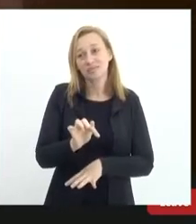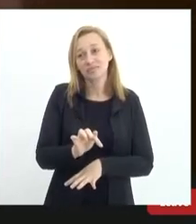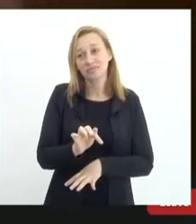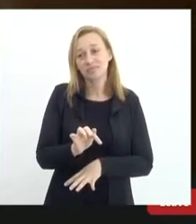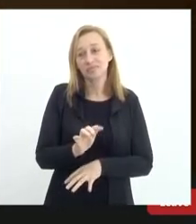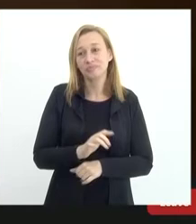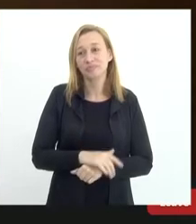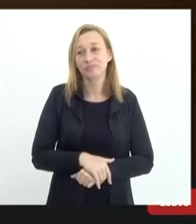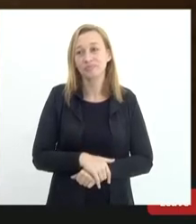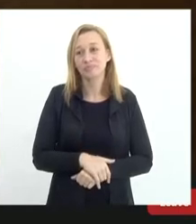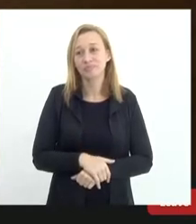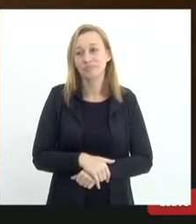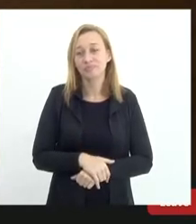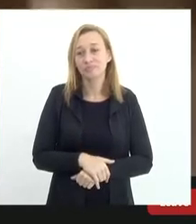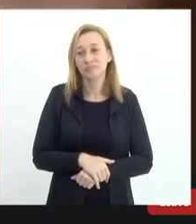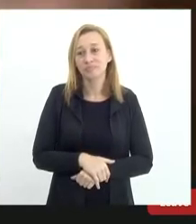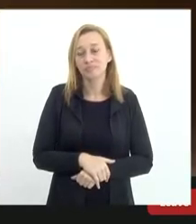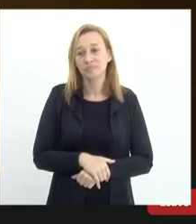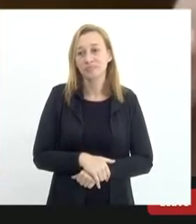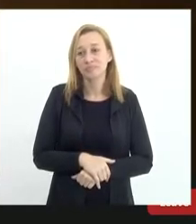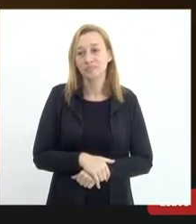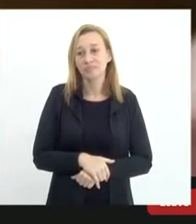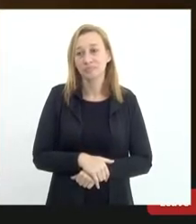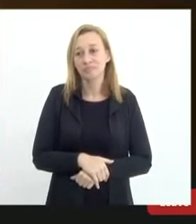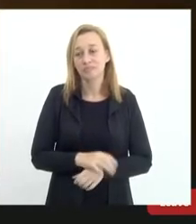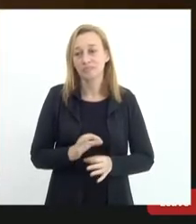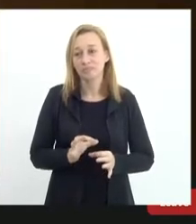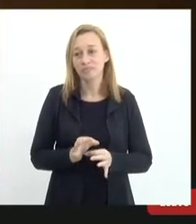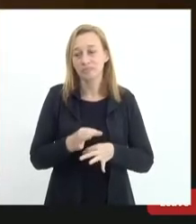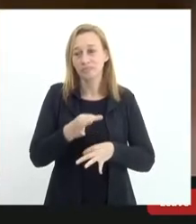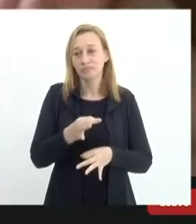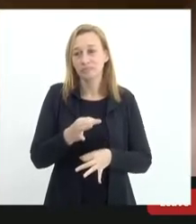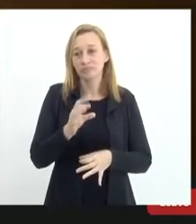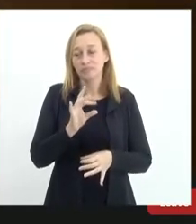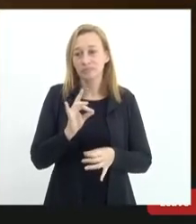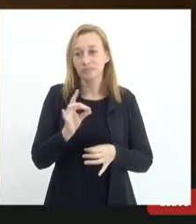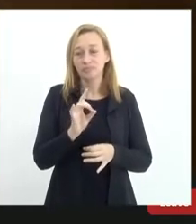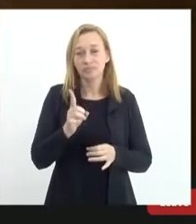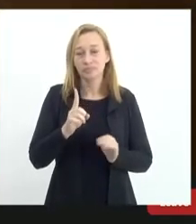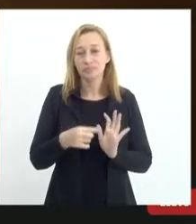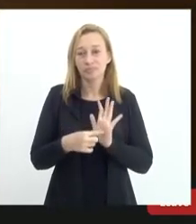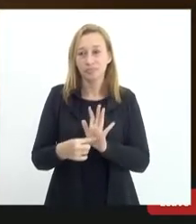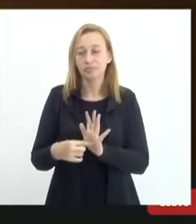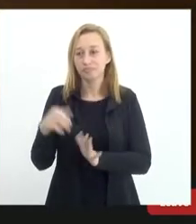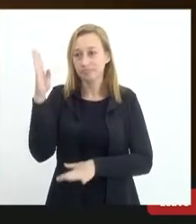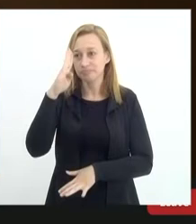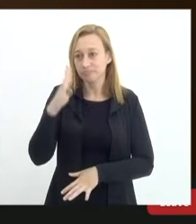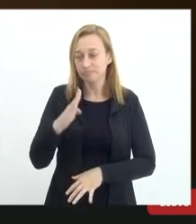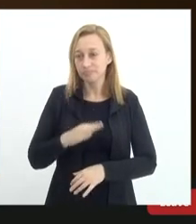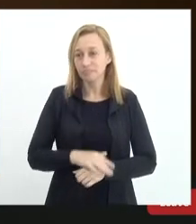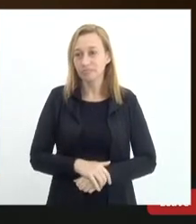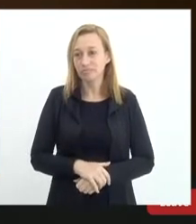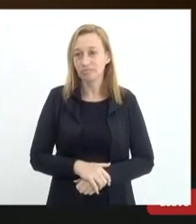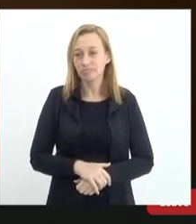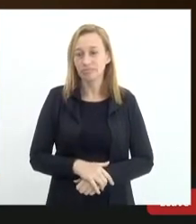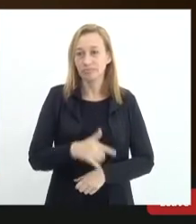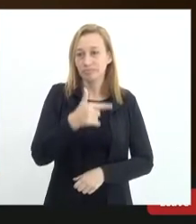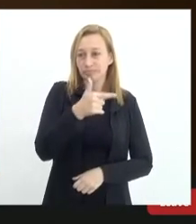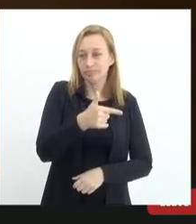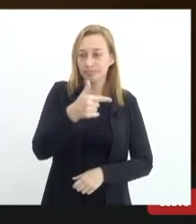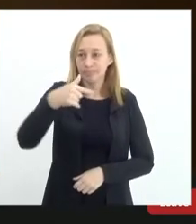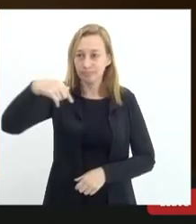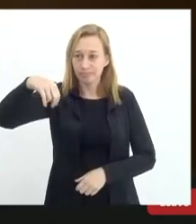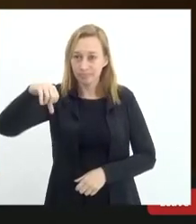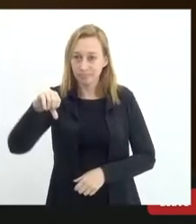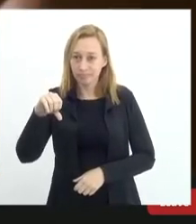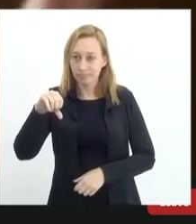resenha de transplantes não aparentados no Brasil. Em 2019,